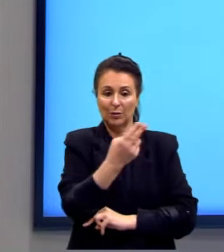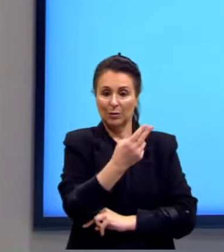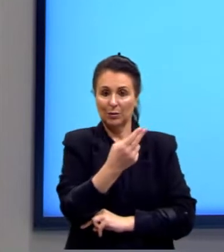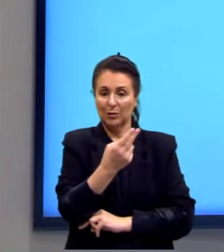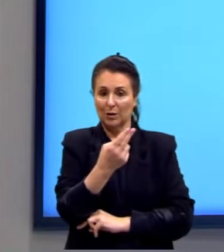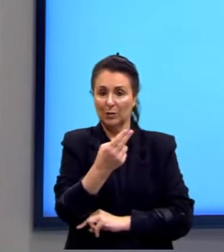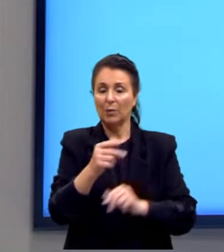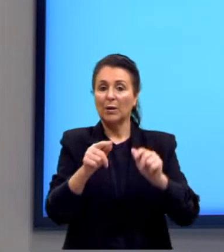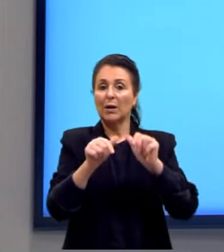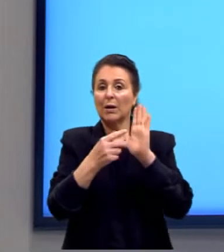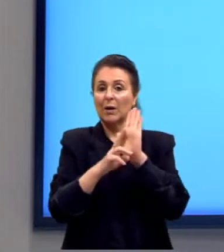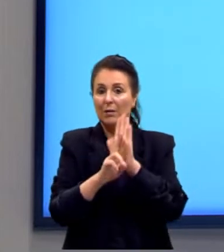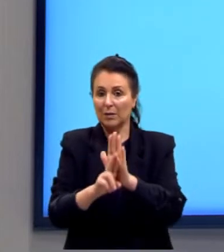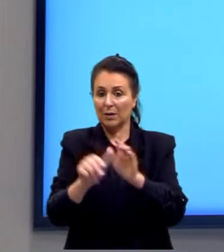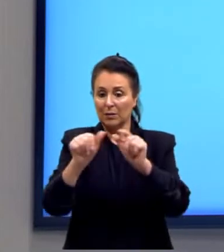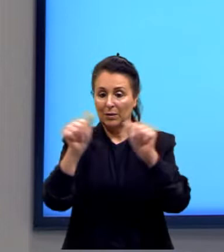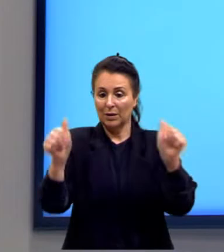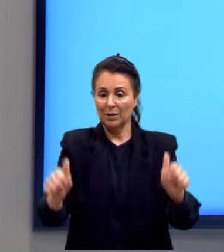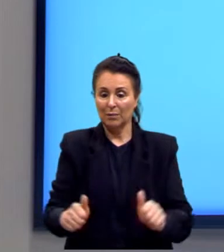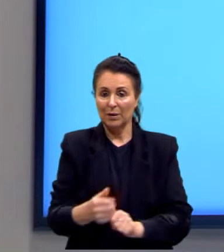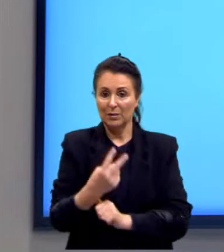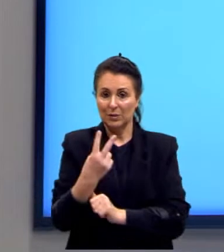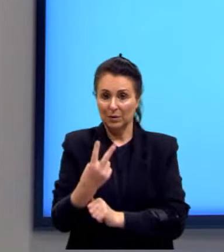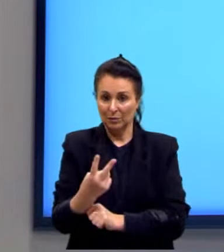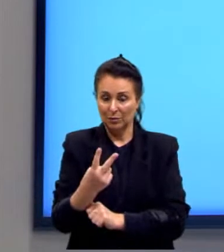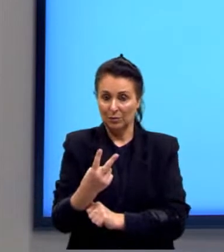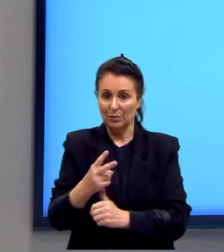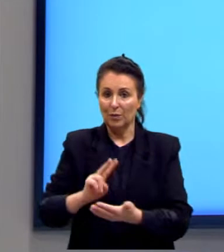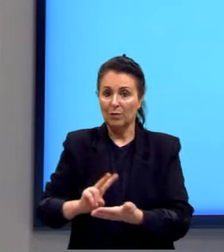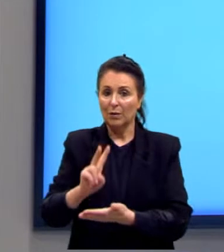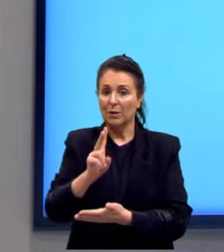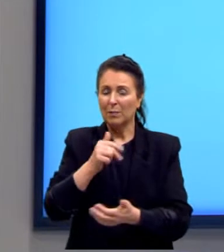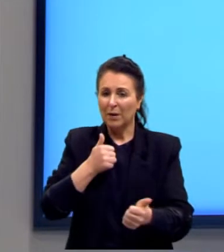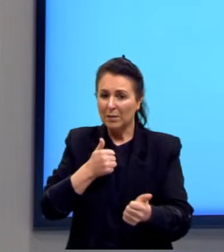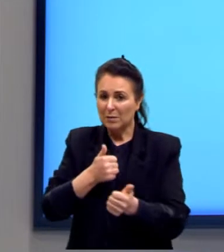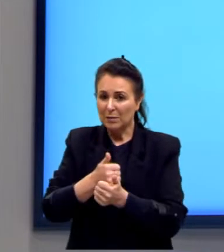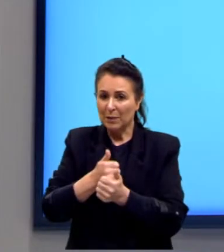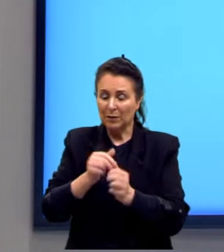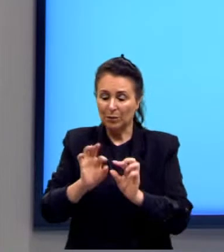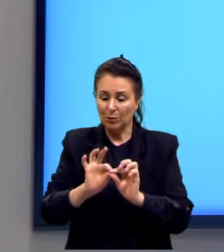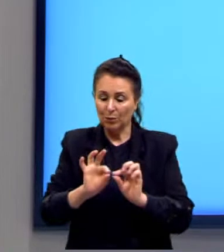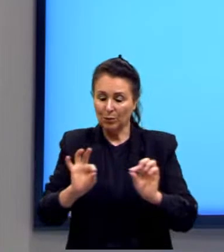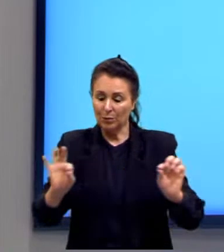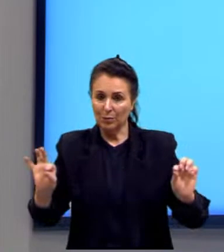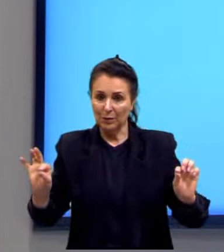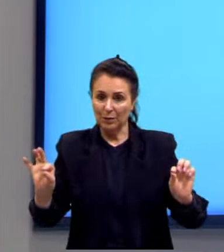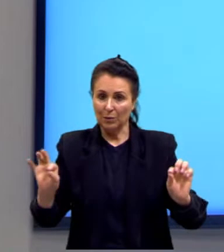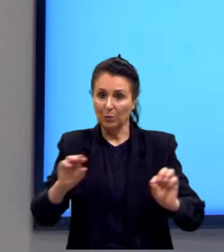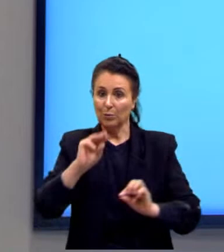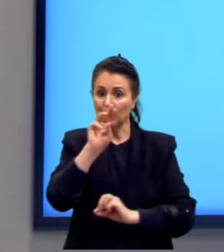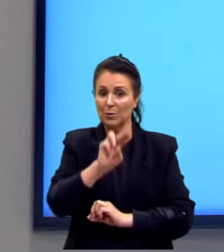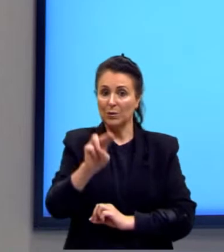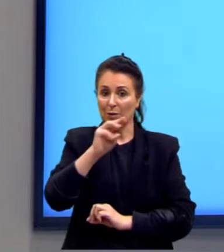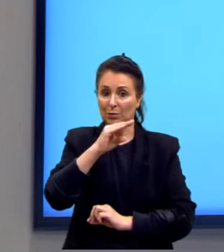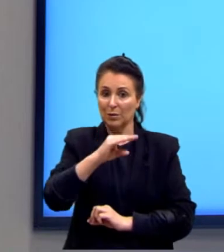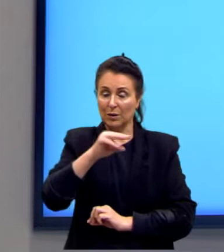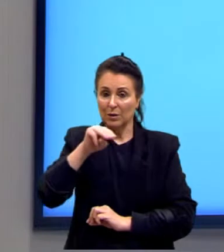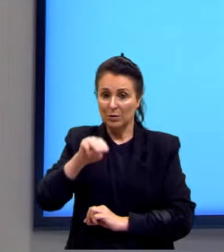Nessas condições, o valor que mais se aproxima da medida do comprimento da barra em centímetro é